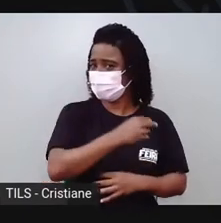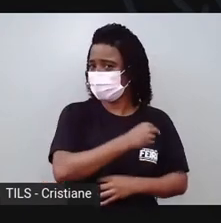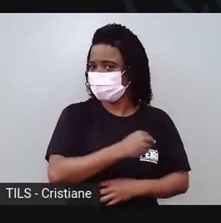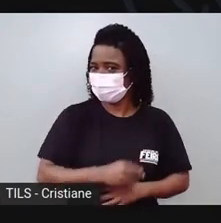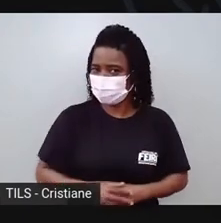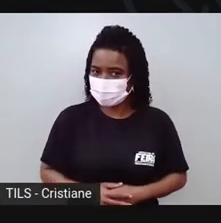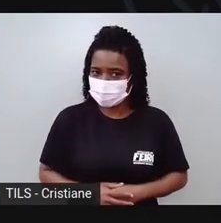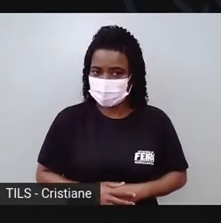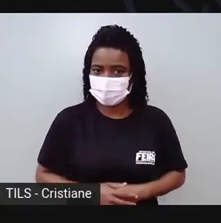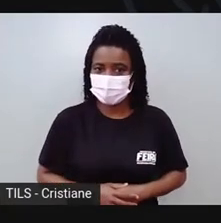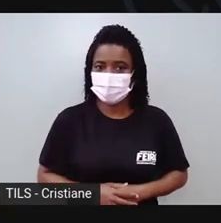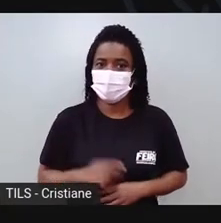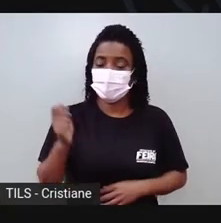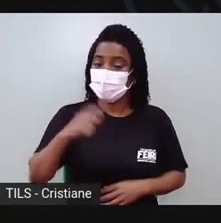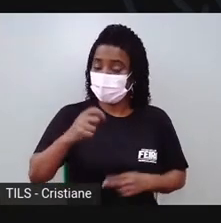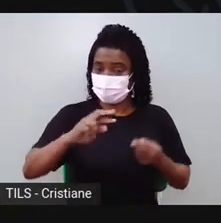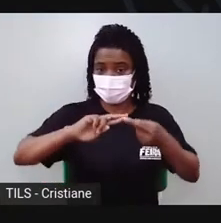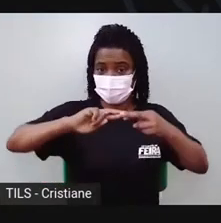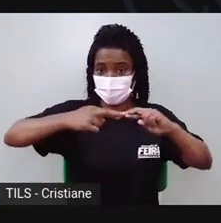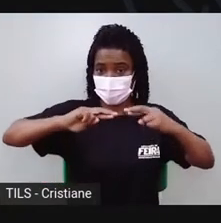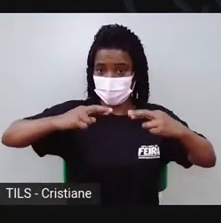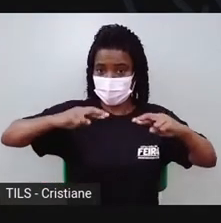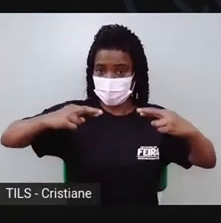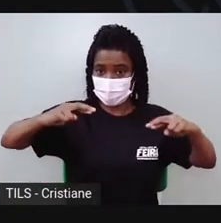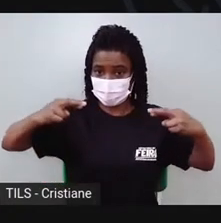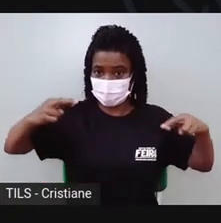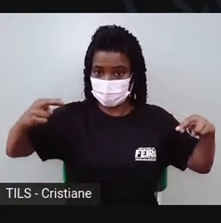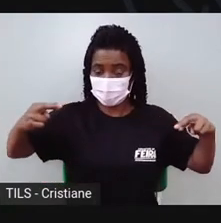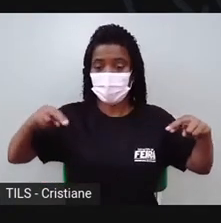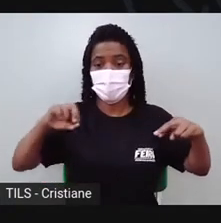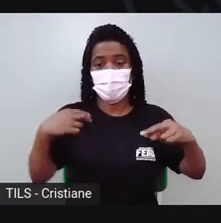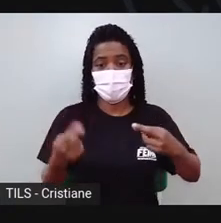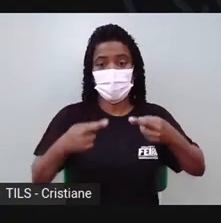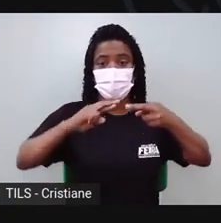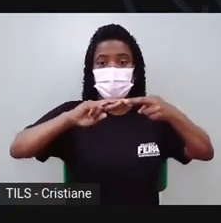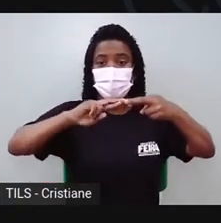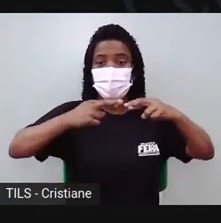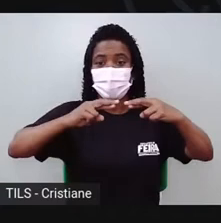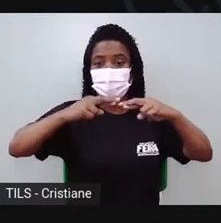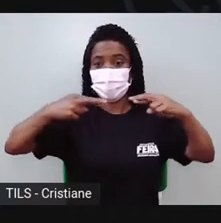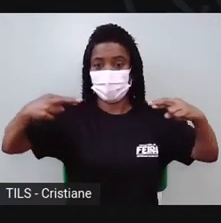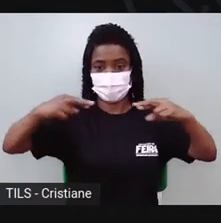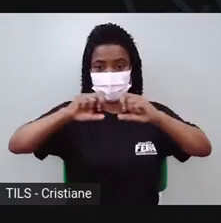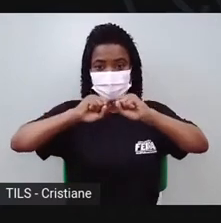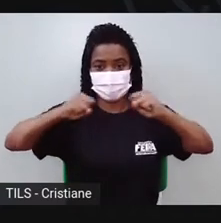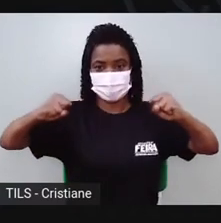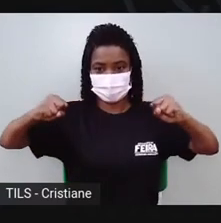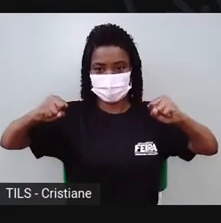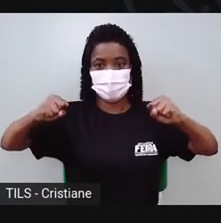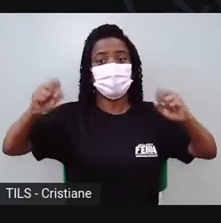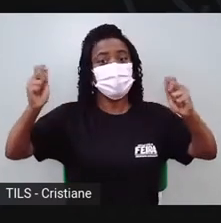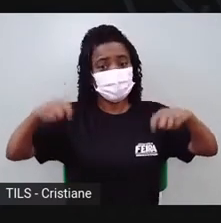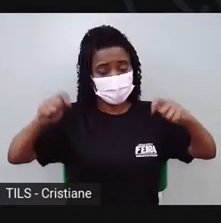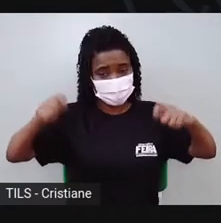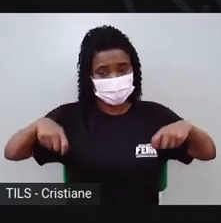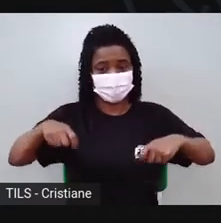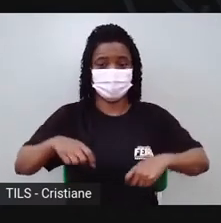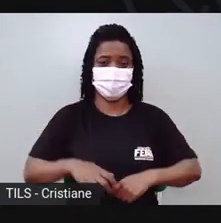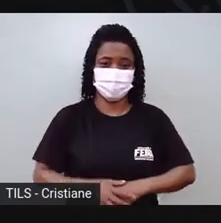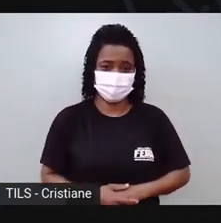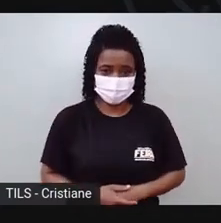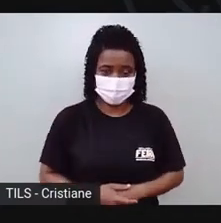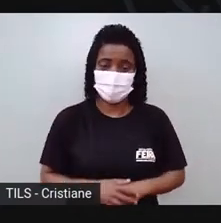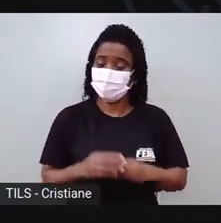cordão ou sisal. Fica lindo, ó. Pode fazer pra mamãe, né, um colar cheio de bolinha.